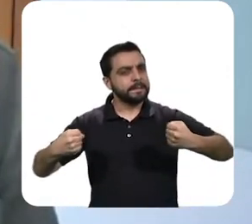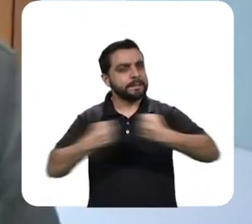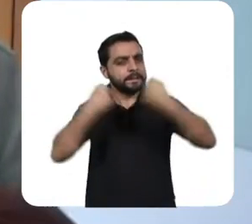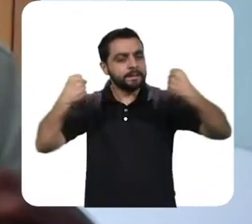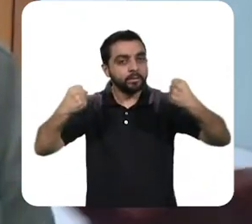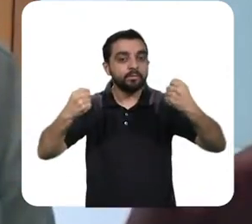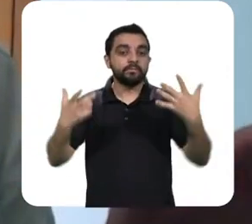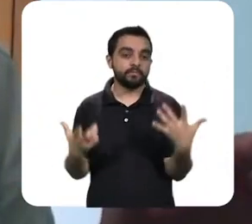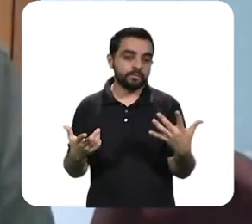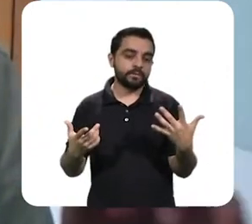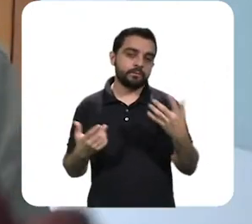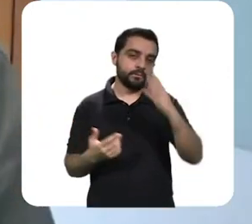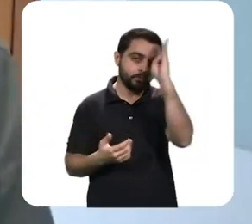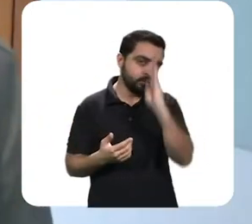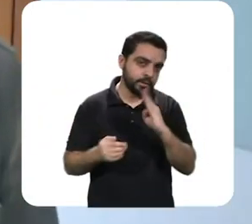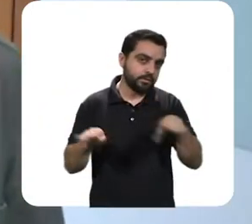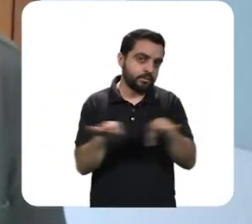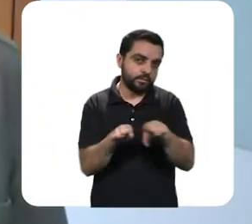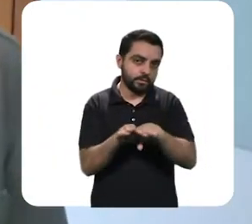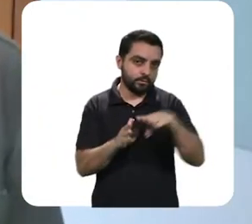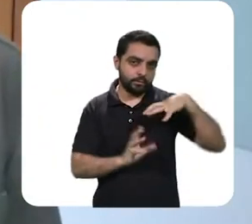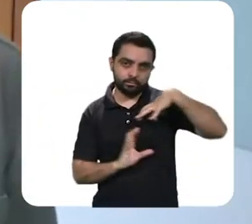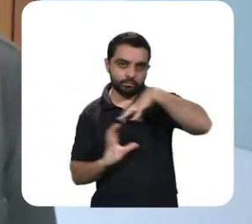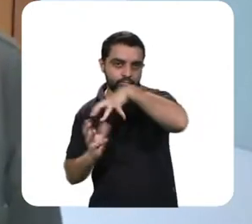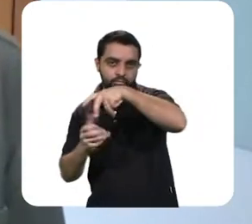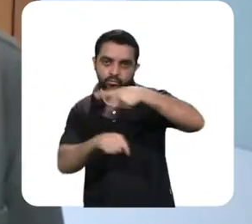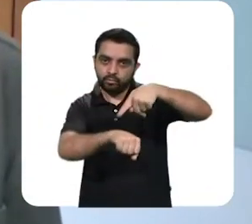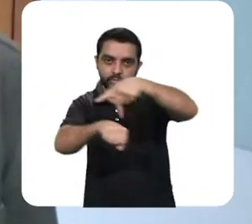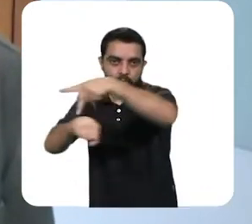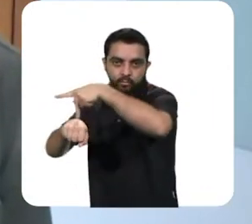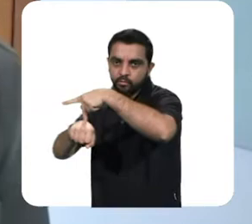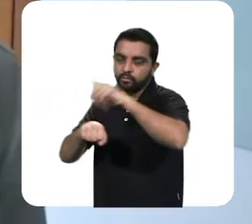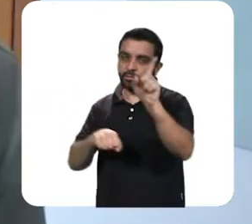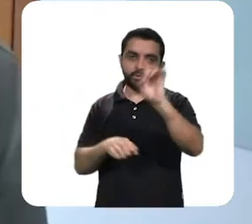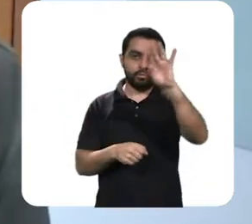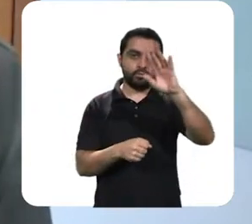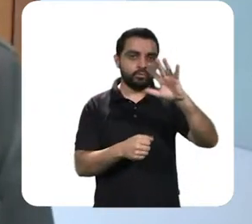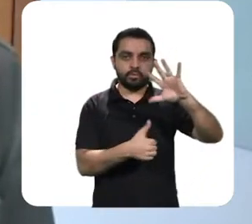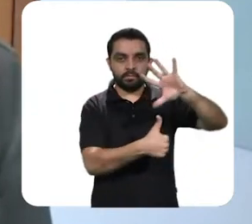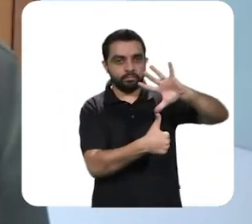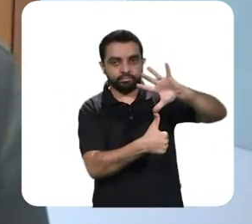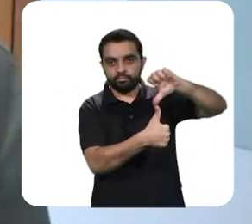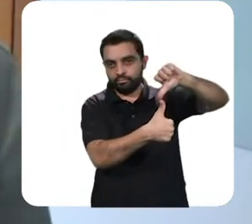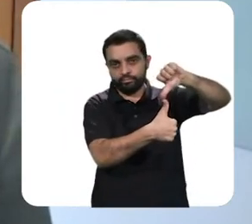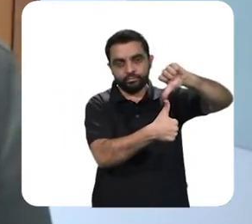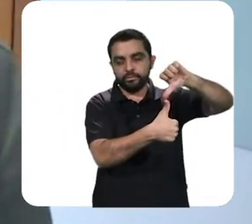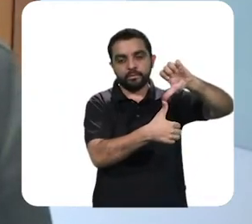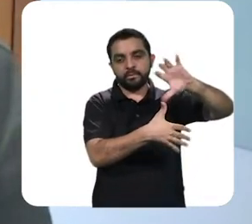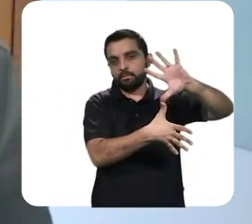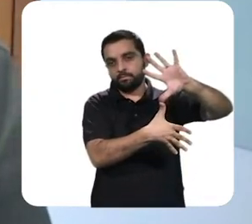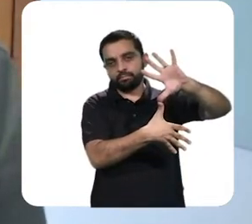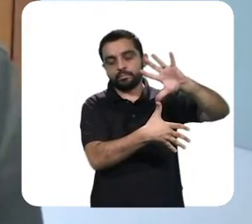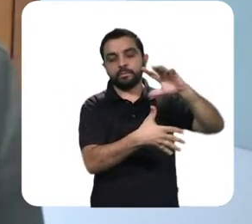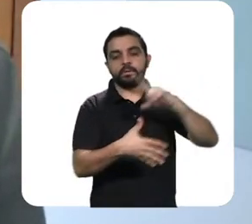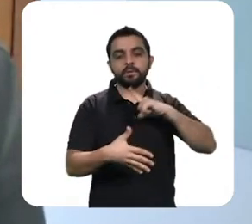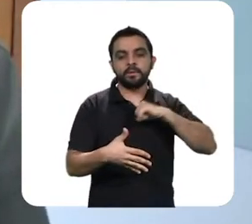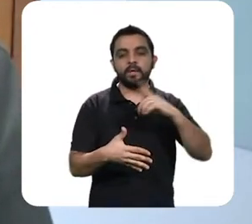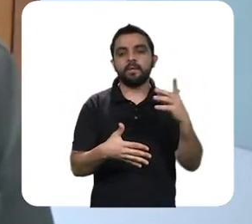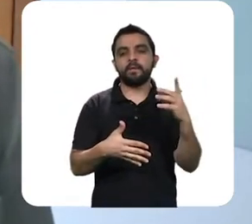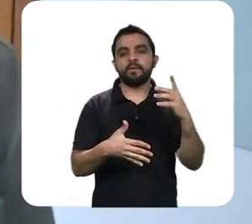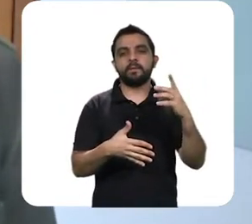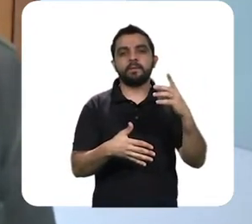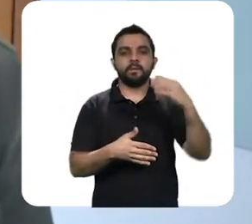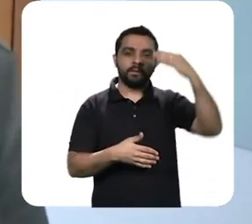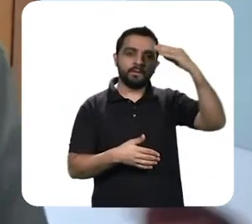batalha na imprensa sobre, não só no Brasil, em vários países, não só no Brasil e Estados Unidos, né, onde você tem